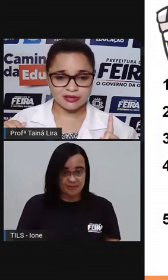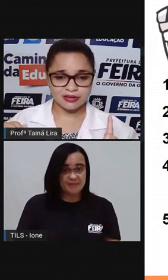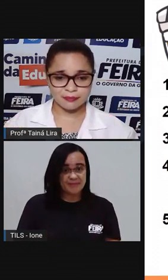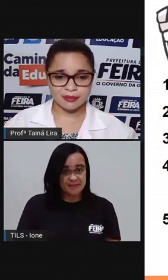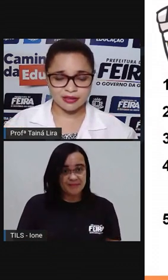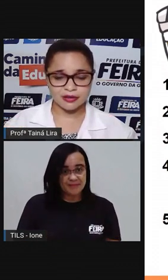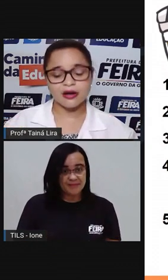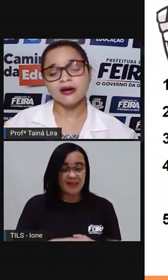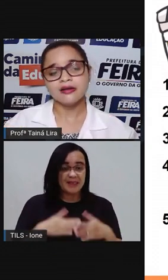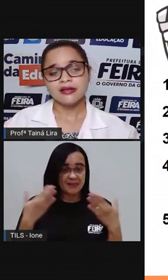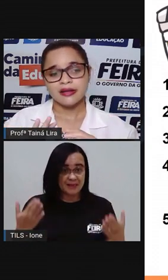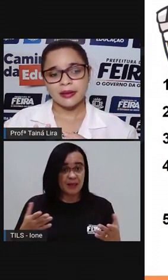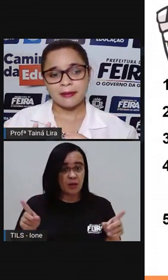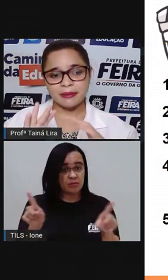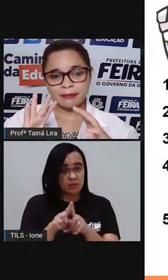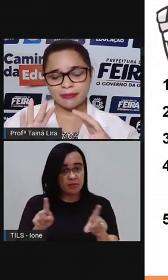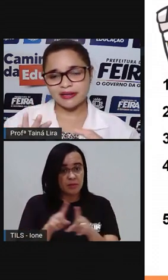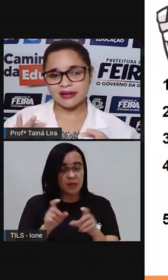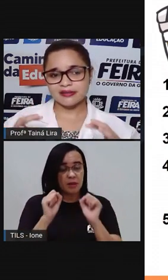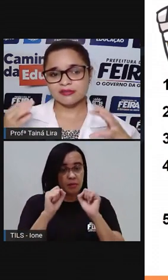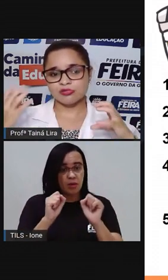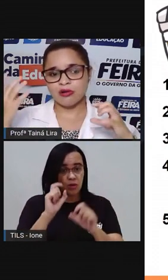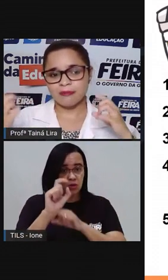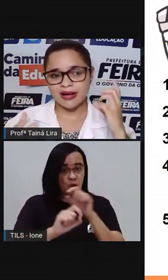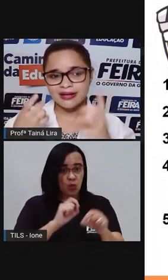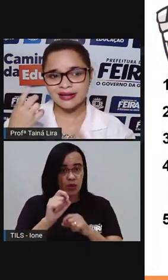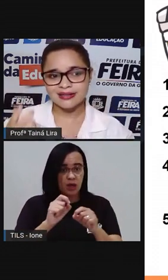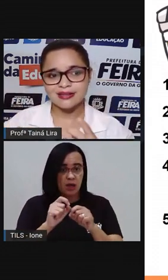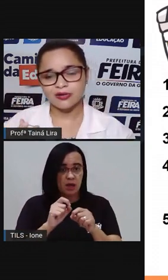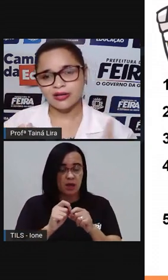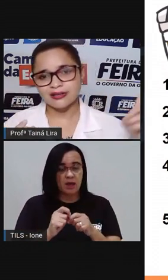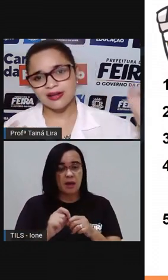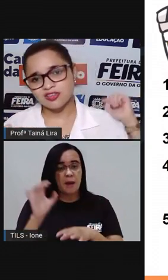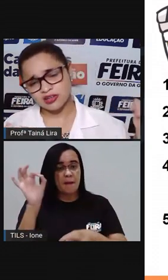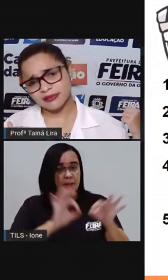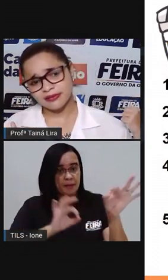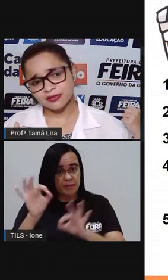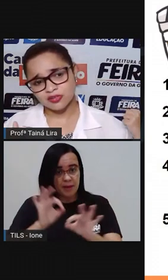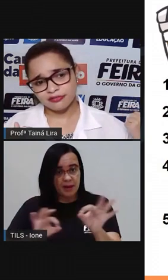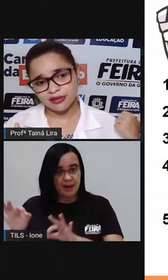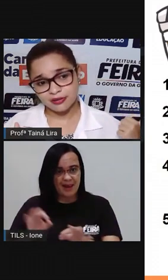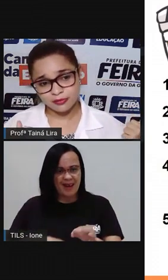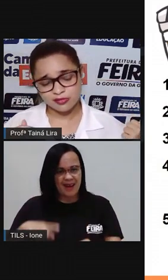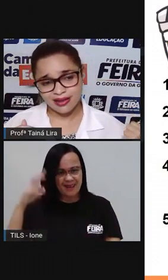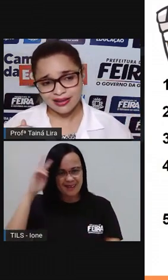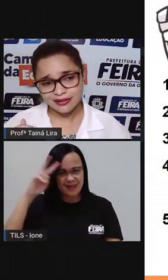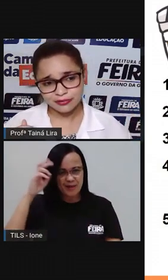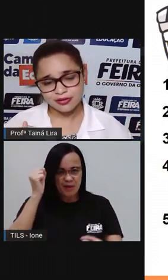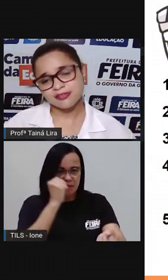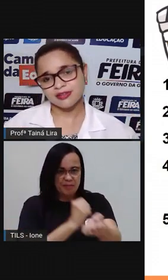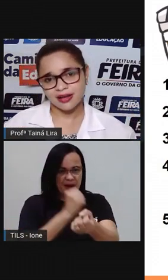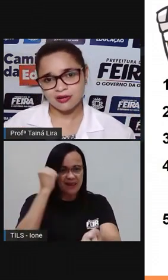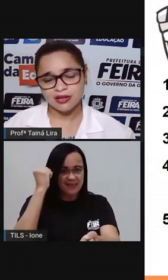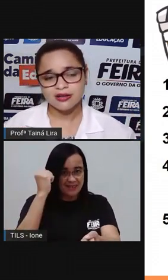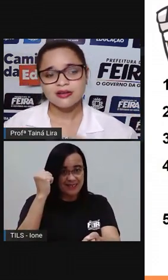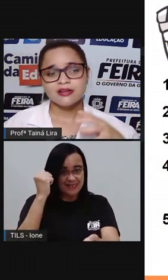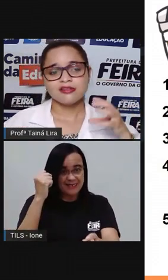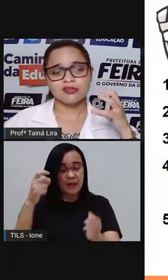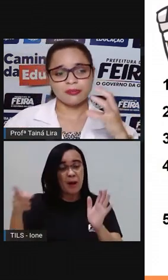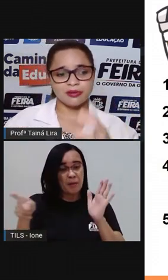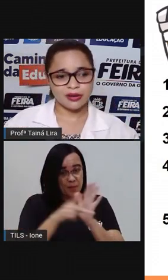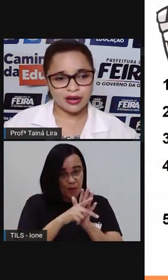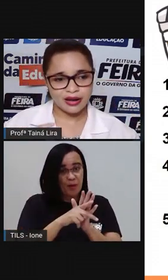também Preparar sua marca ali Da oralidade Lembra que nós já falamos Lá no início da aula